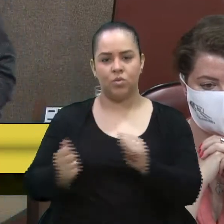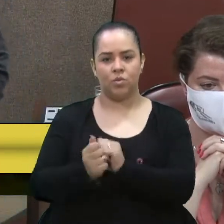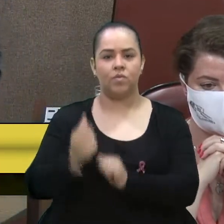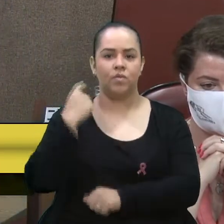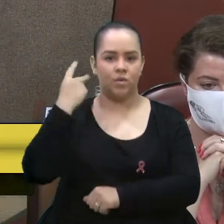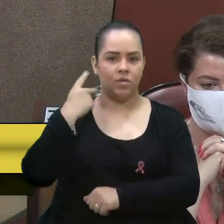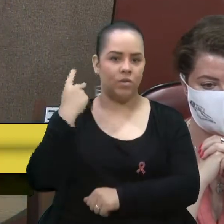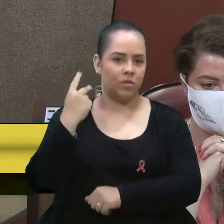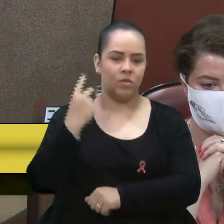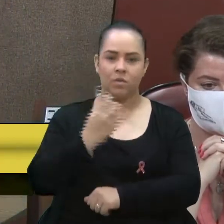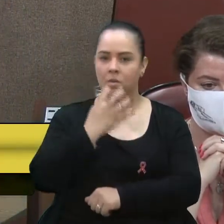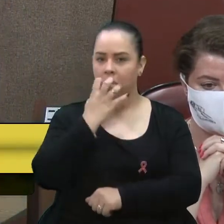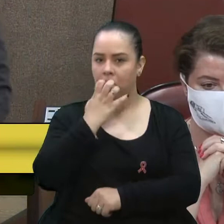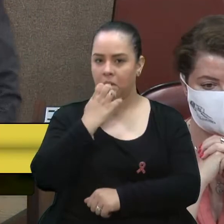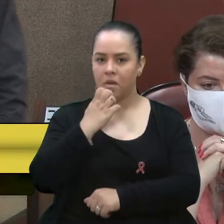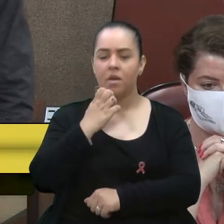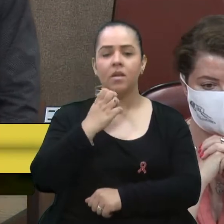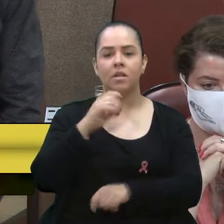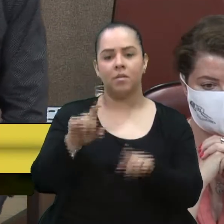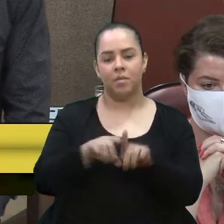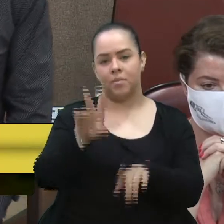Camiles e o prefeito Adiló,